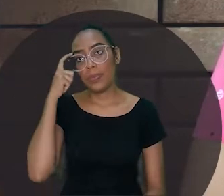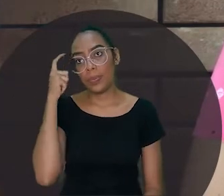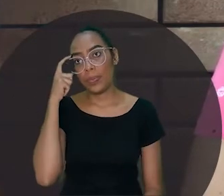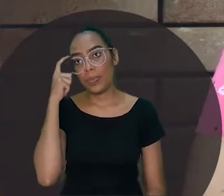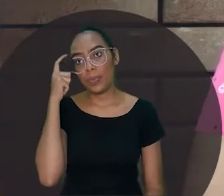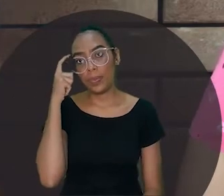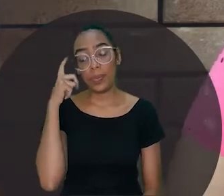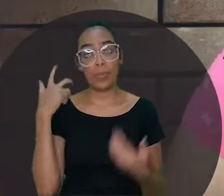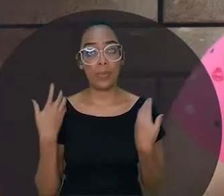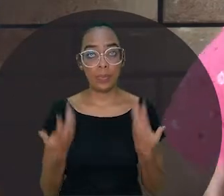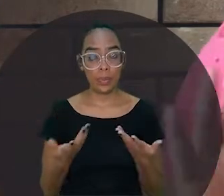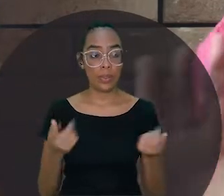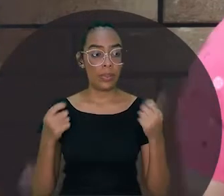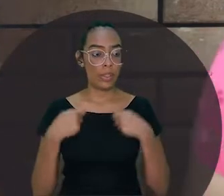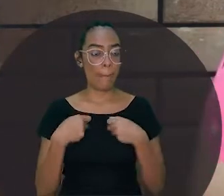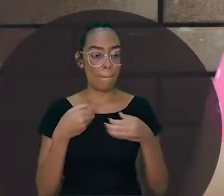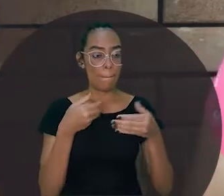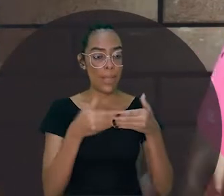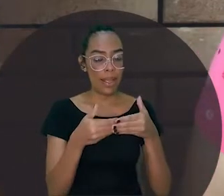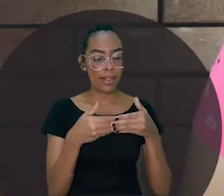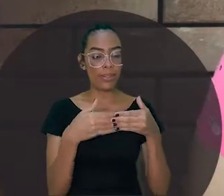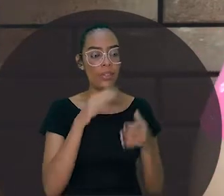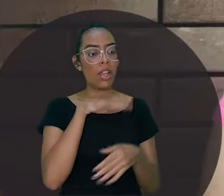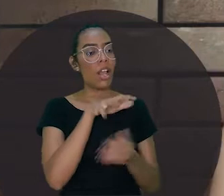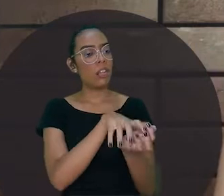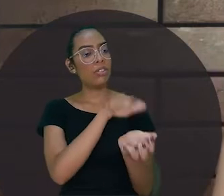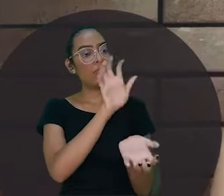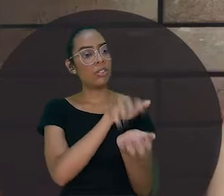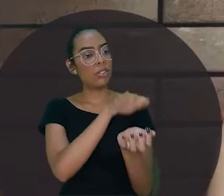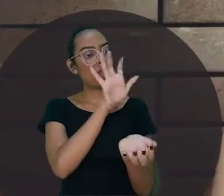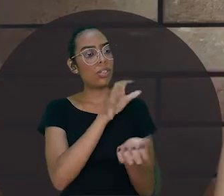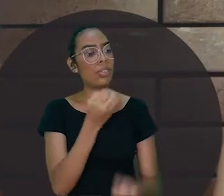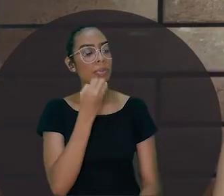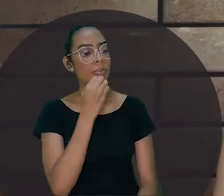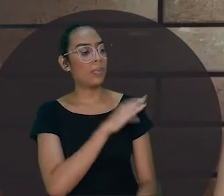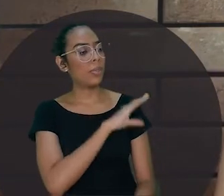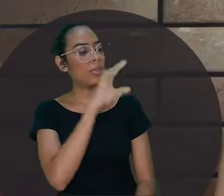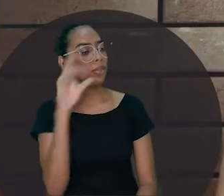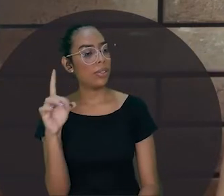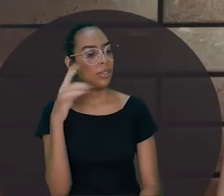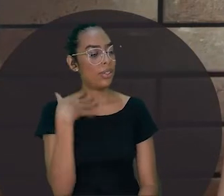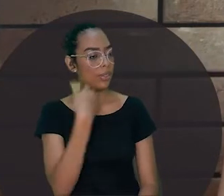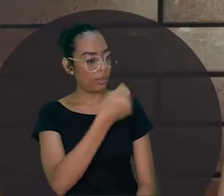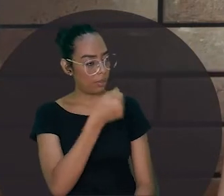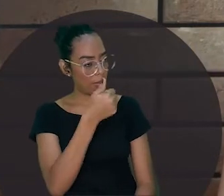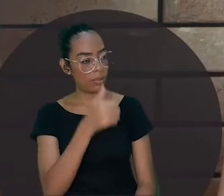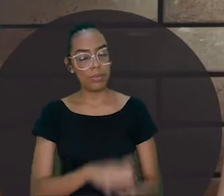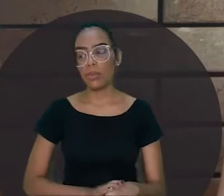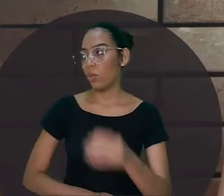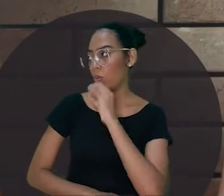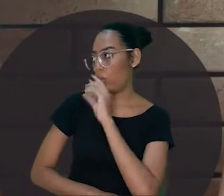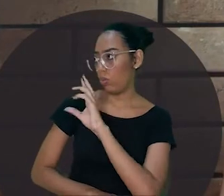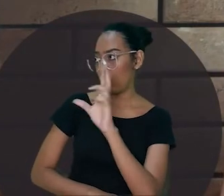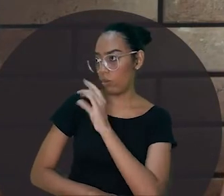pensando, pensando, foi se aproximando perto do jacaré e disse, Seu jacaré, bom dia! Tudo